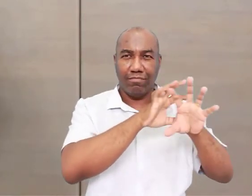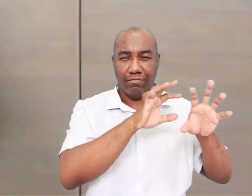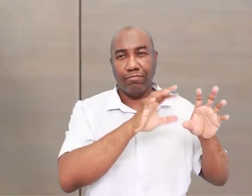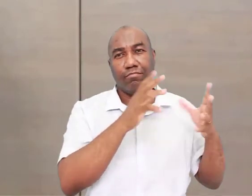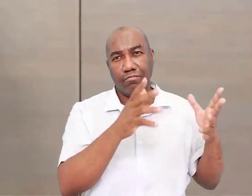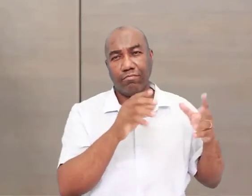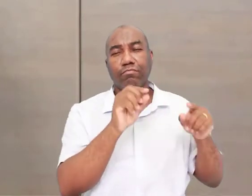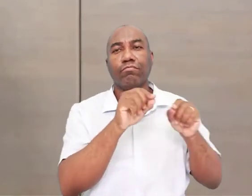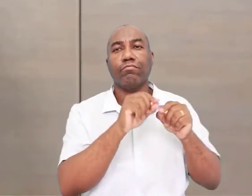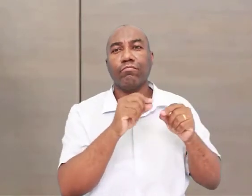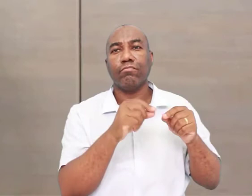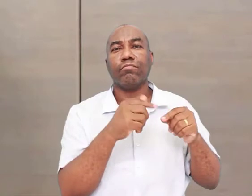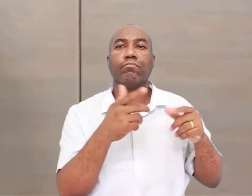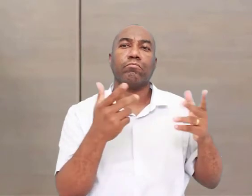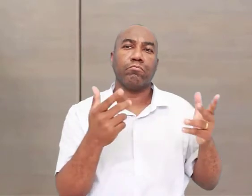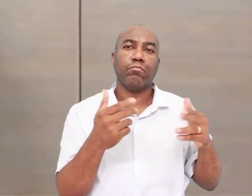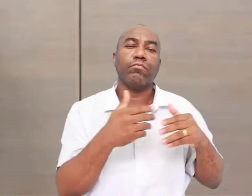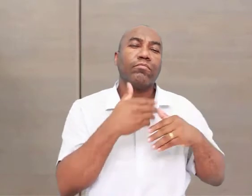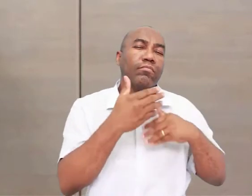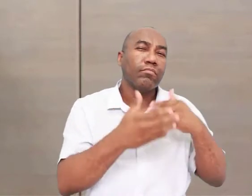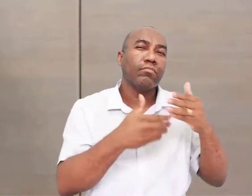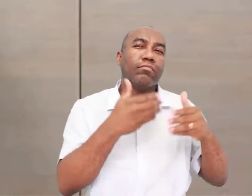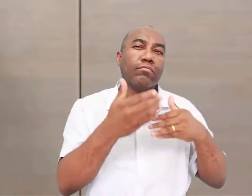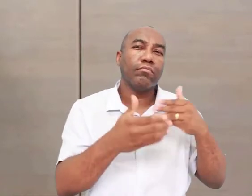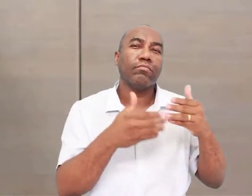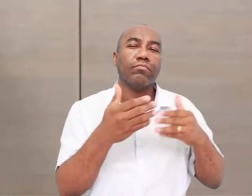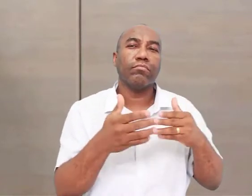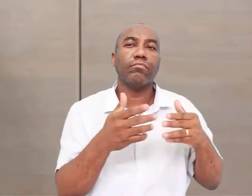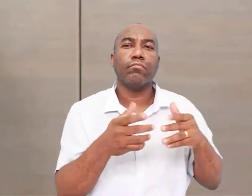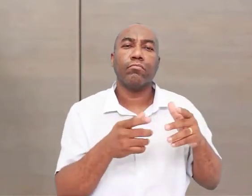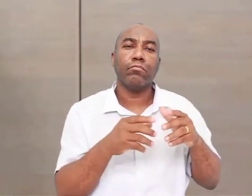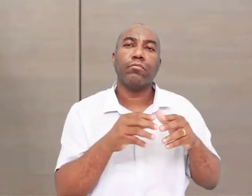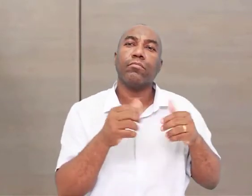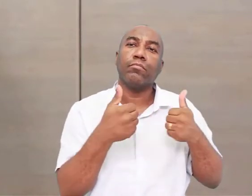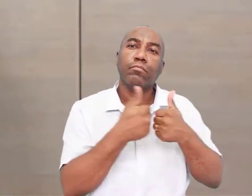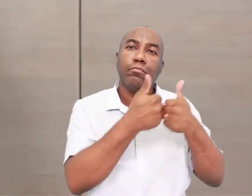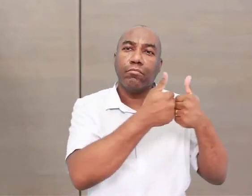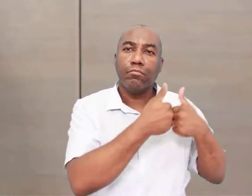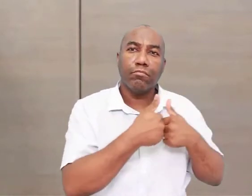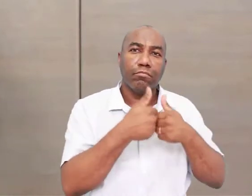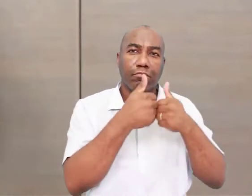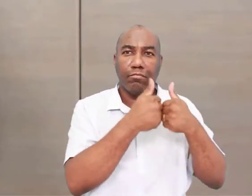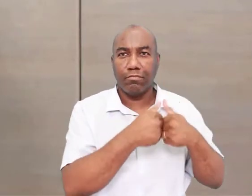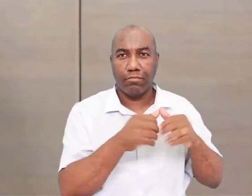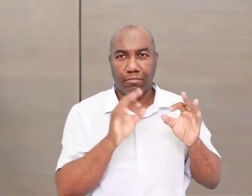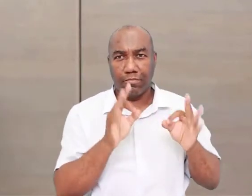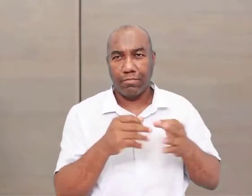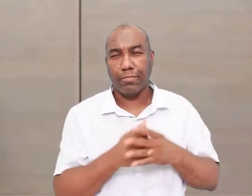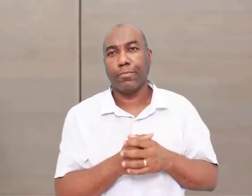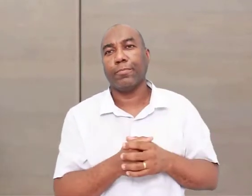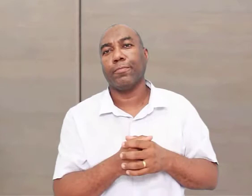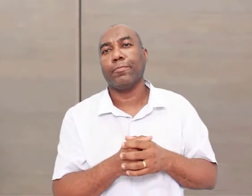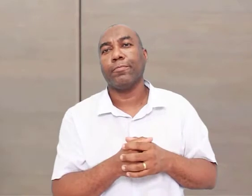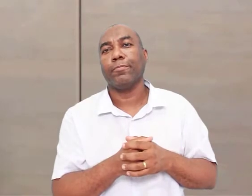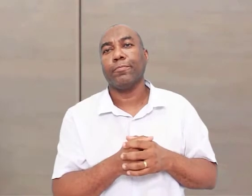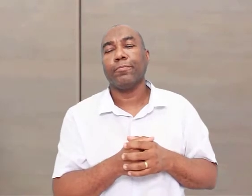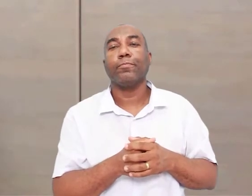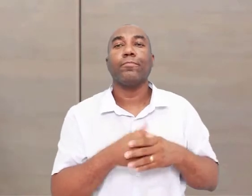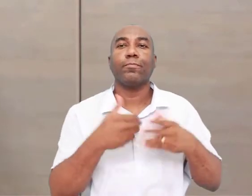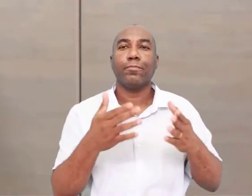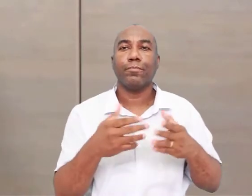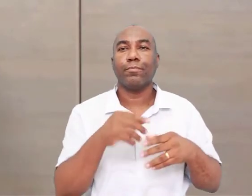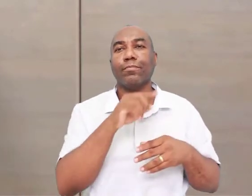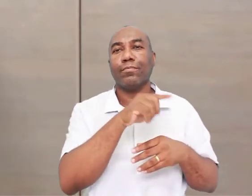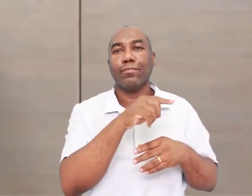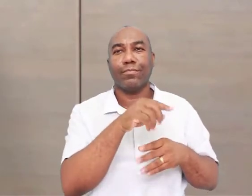existiam os continentes que a gente conhece hoje. Mas eles estavam muito mais próximos, com certeza. Então, durante o Paleolítico,